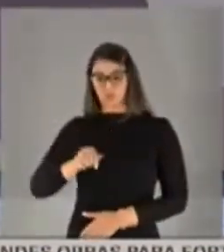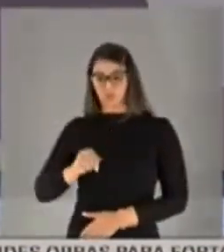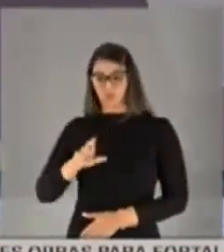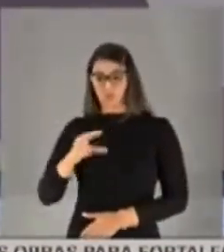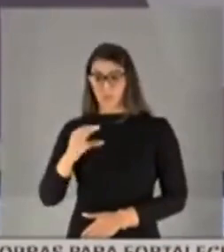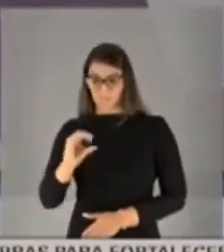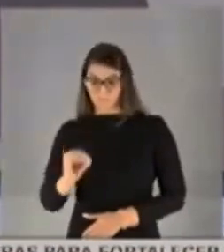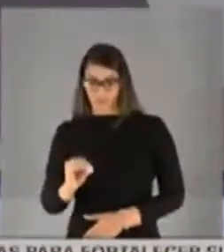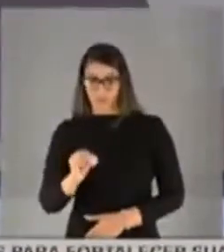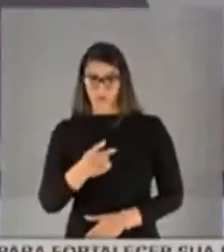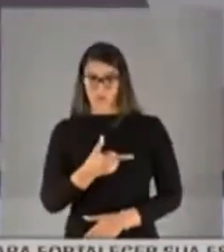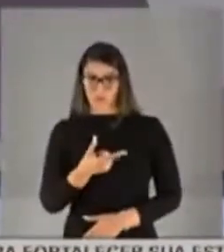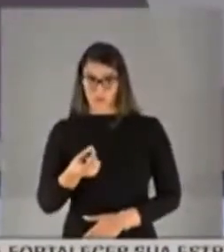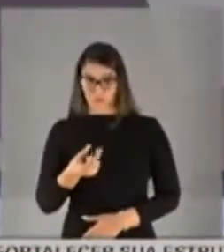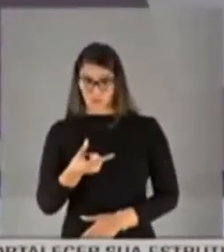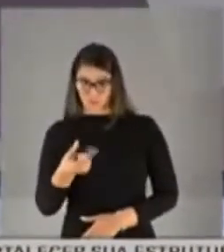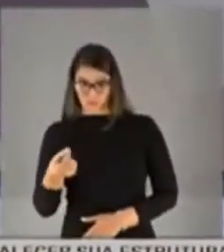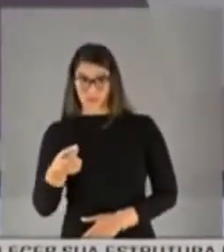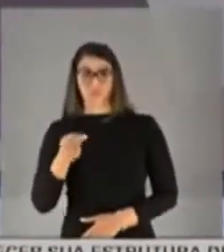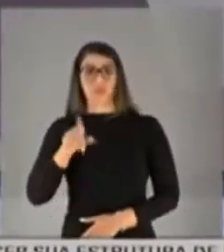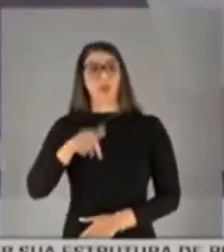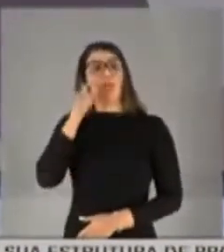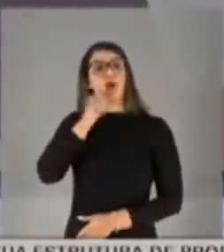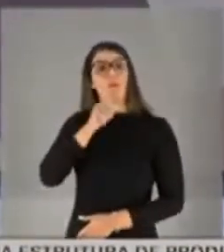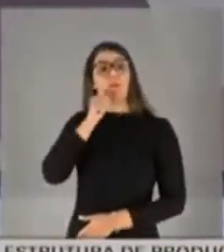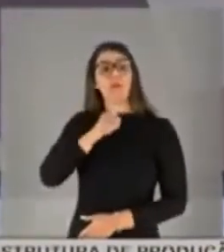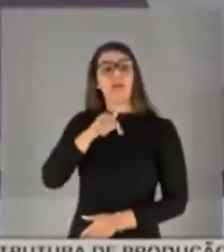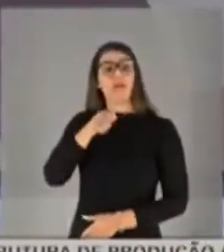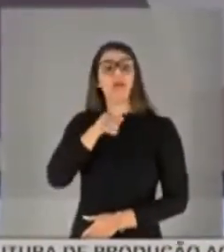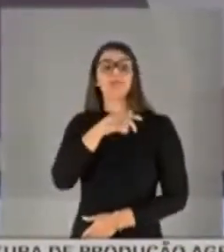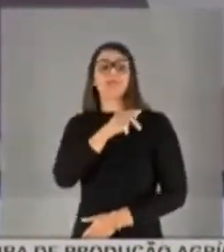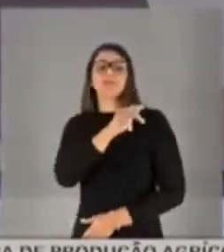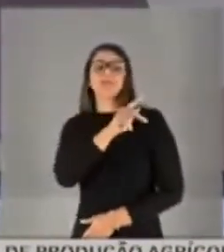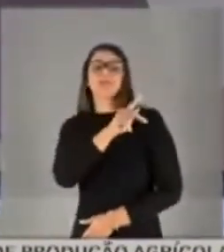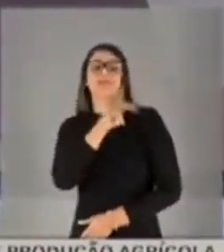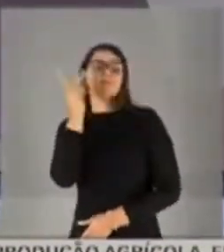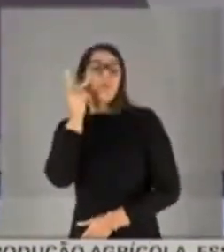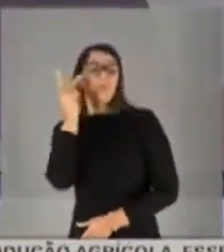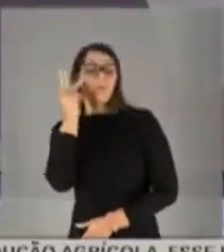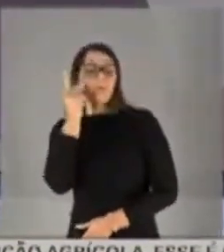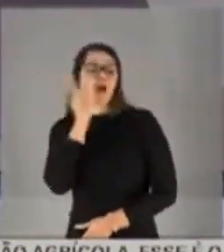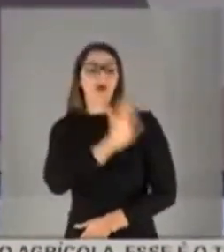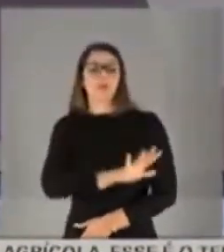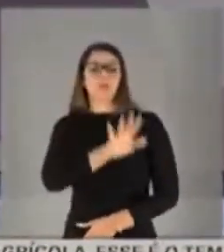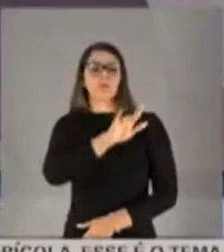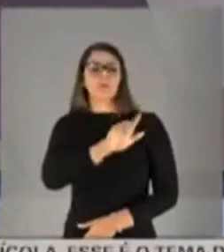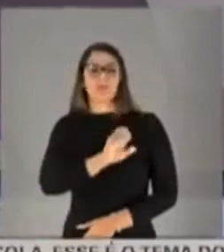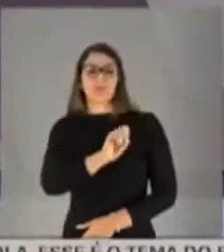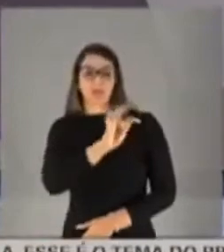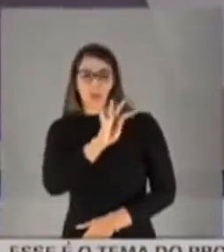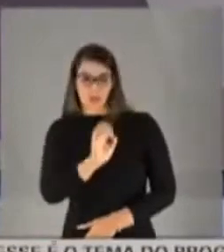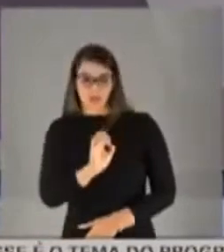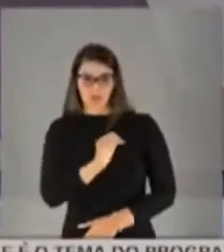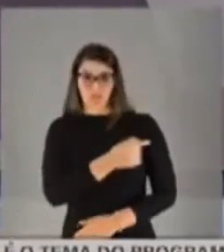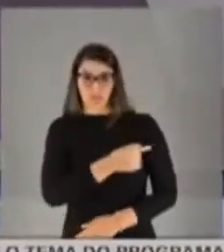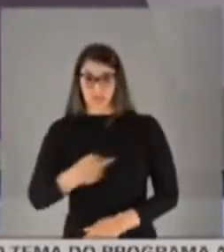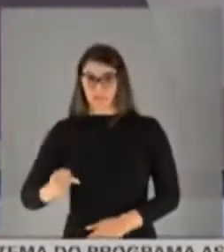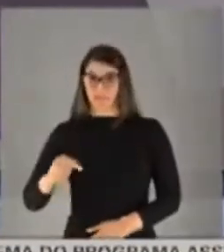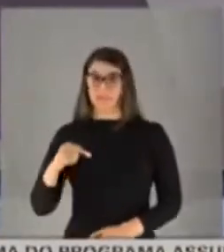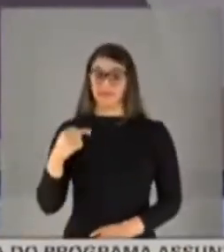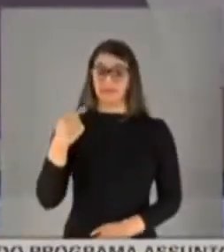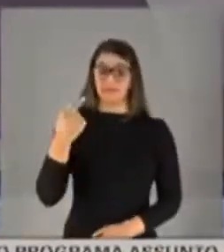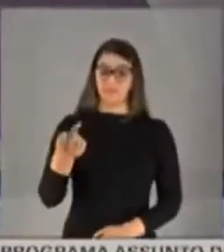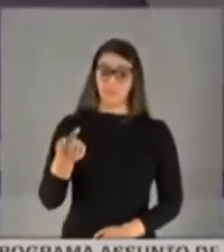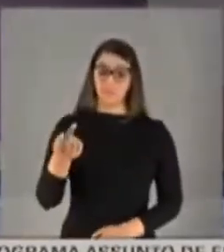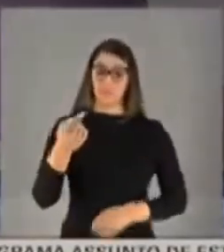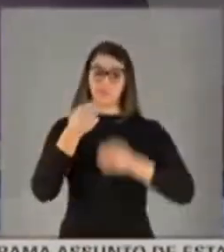A primeira morte com uma mulher da Zona Leste de São Paulo. Primeira morte confirmada. A partir da semana seguinte, nós